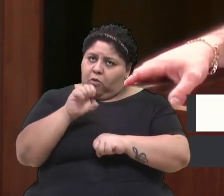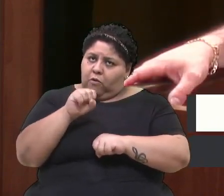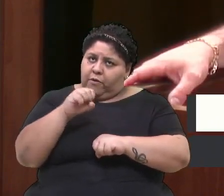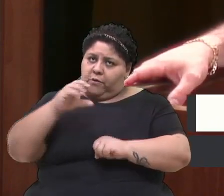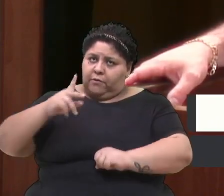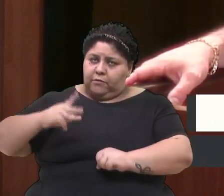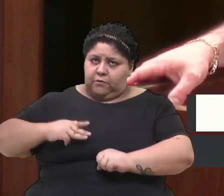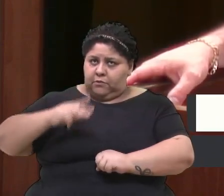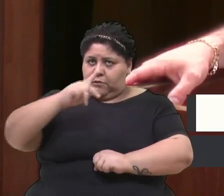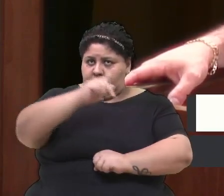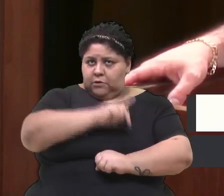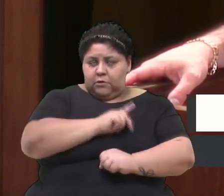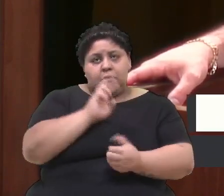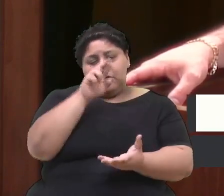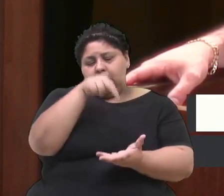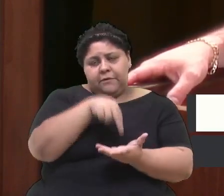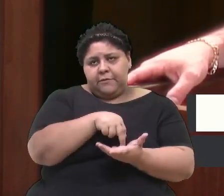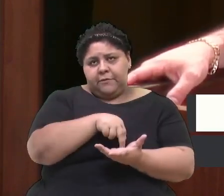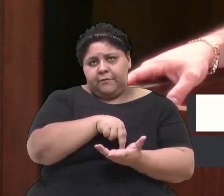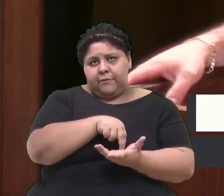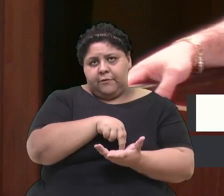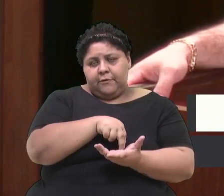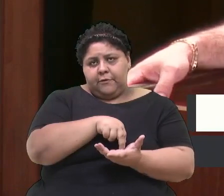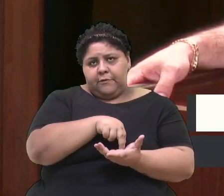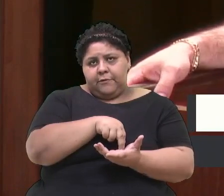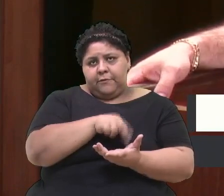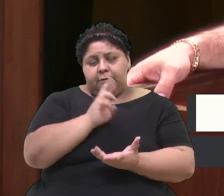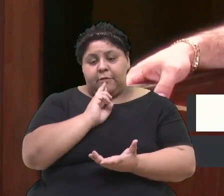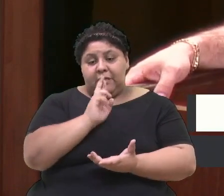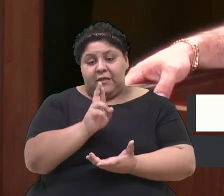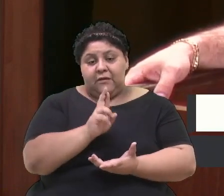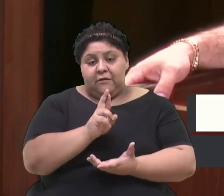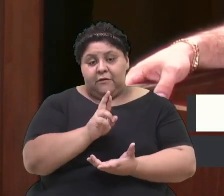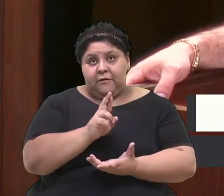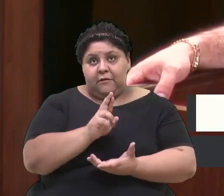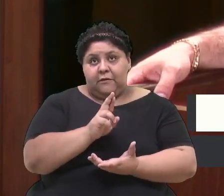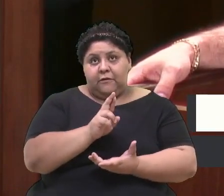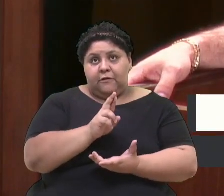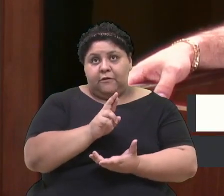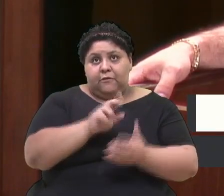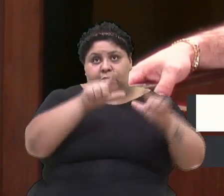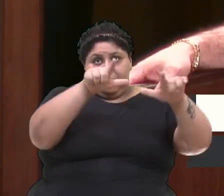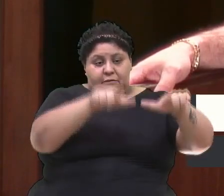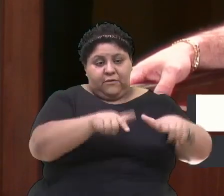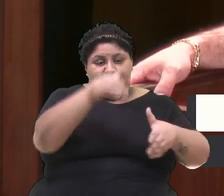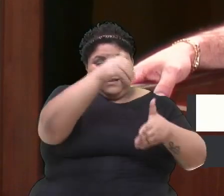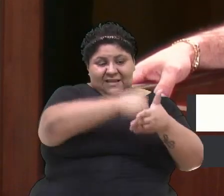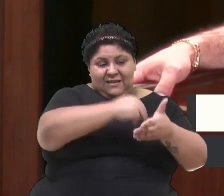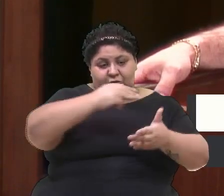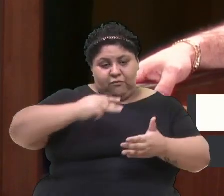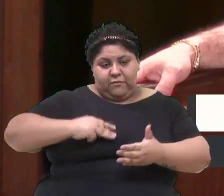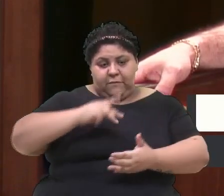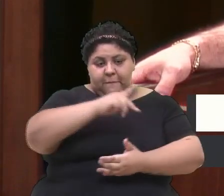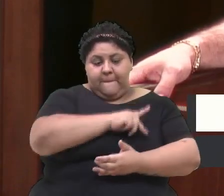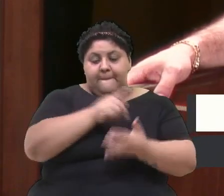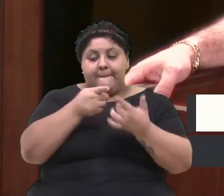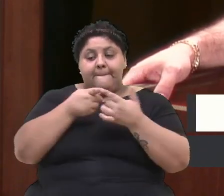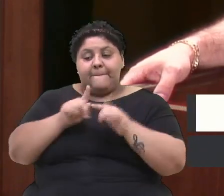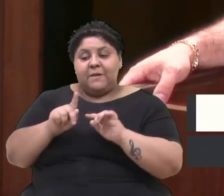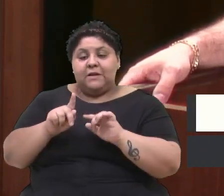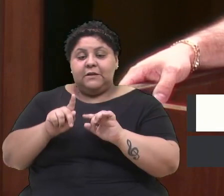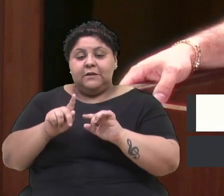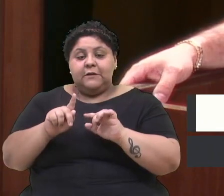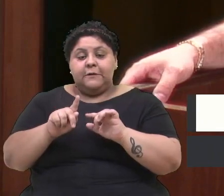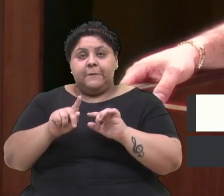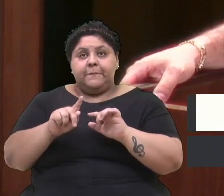e, na realidade, ele não responde por essa pasta dentro do Ministério Público, mas ele me comunicou que a